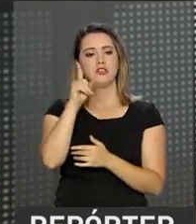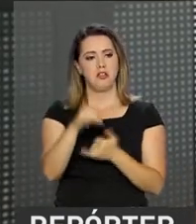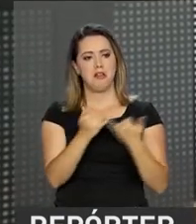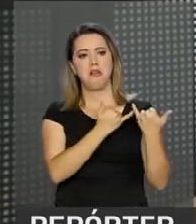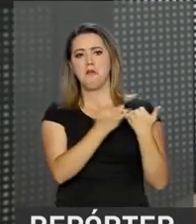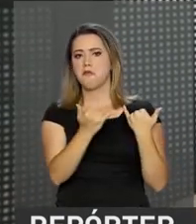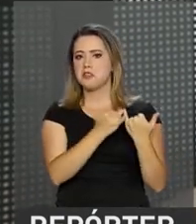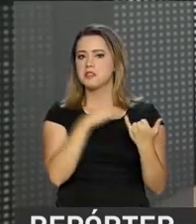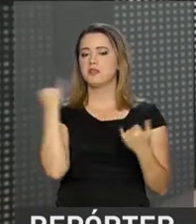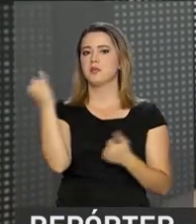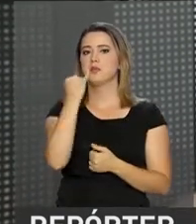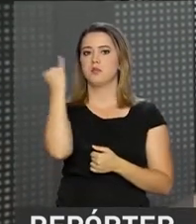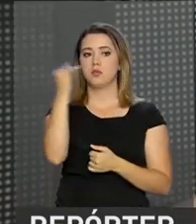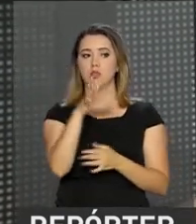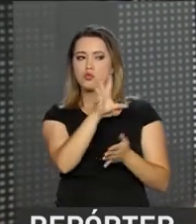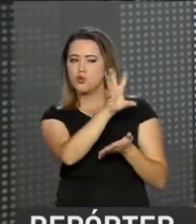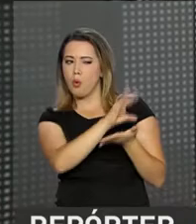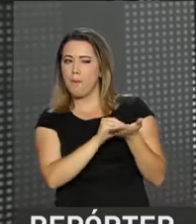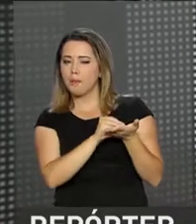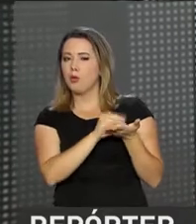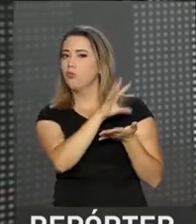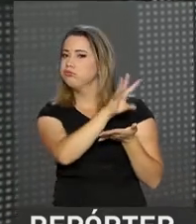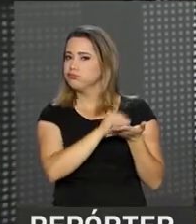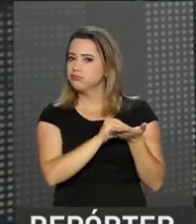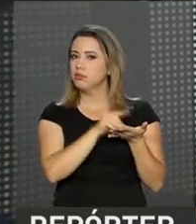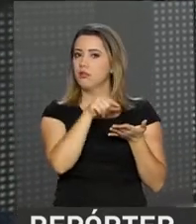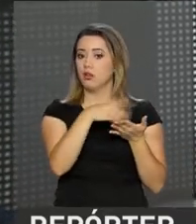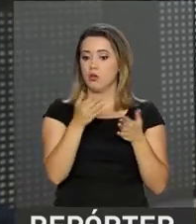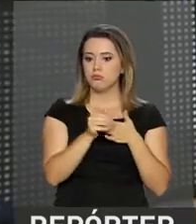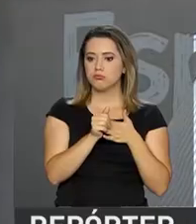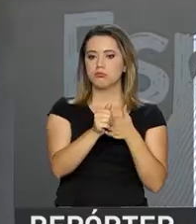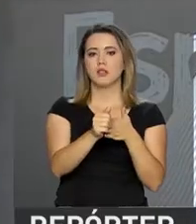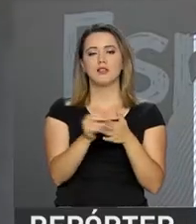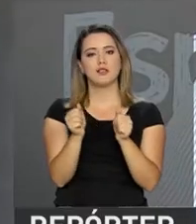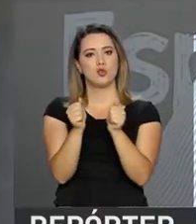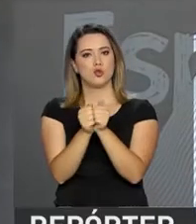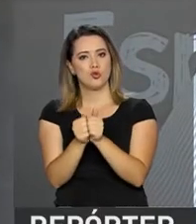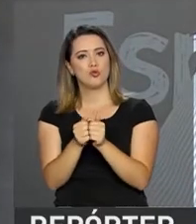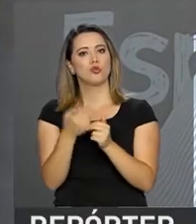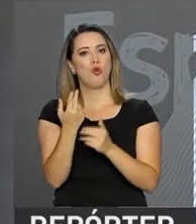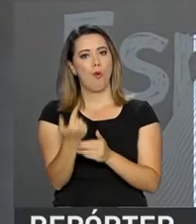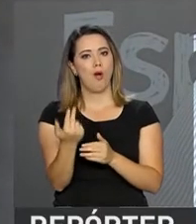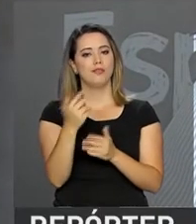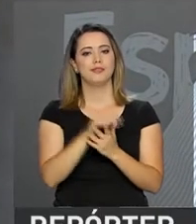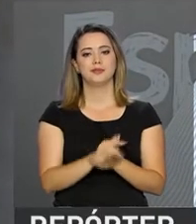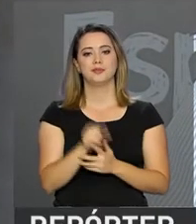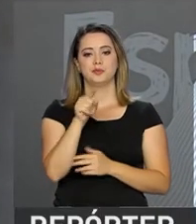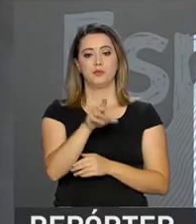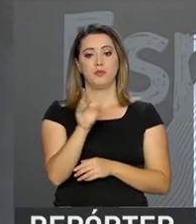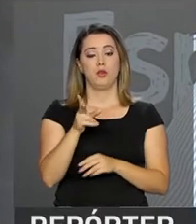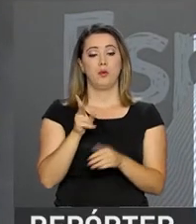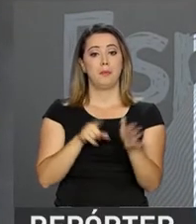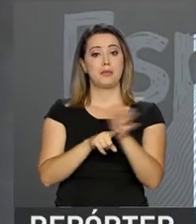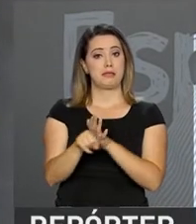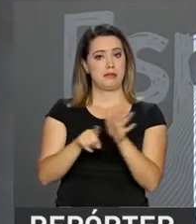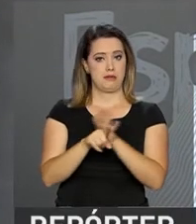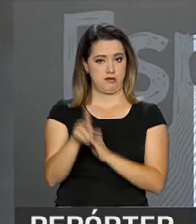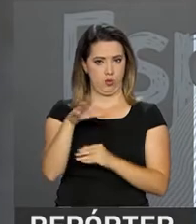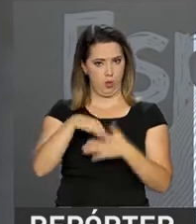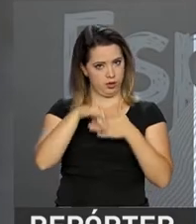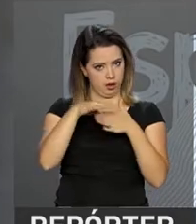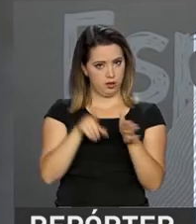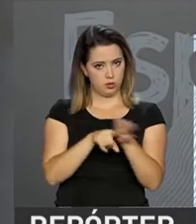ela teve outros como modelo, e eu acho que ela consegue seguir isso aí também. E na opinião do coordenador de pesquisa, desenvolvimento e